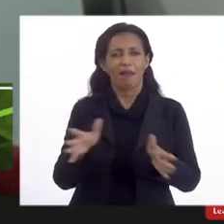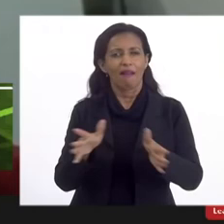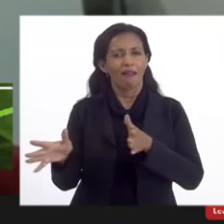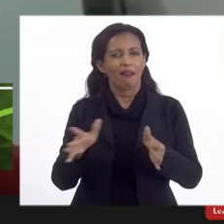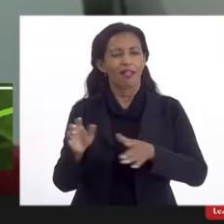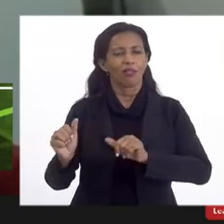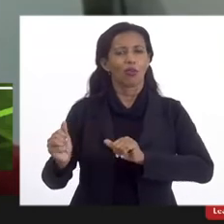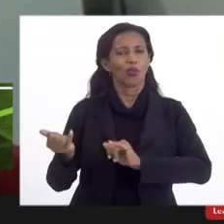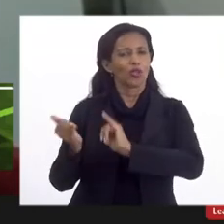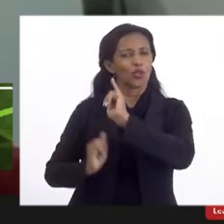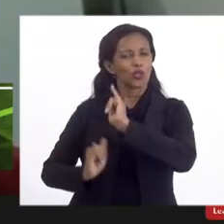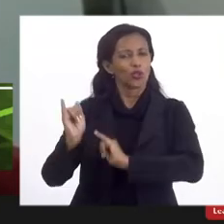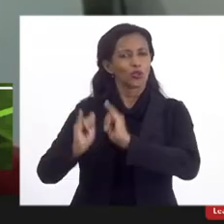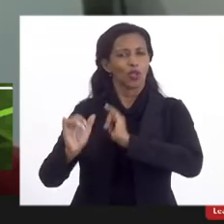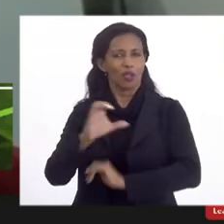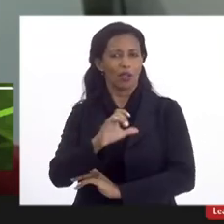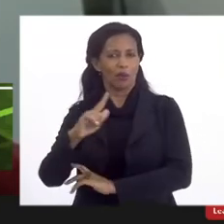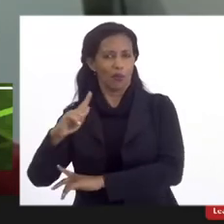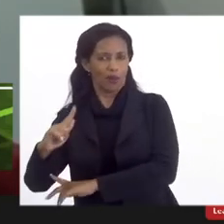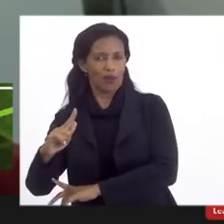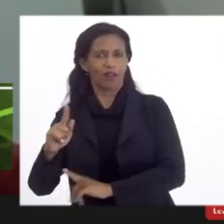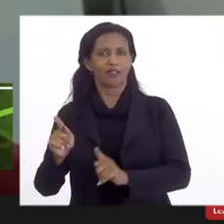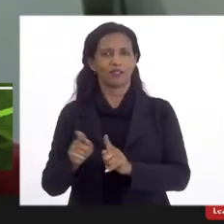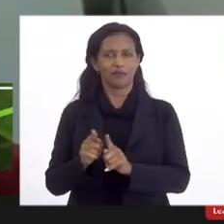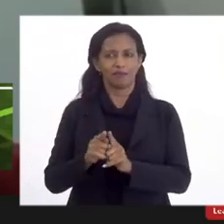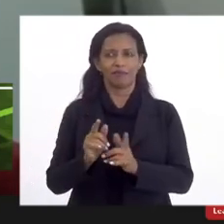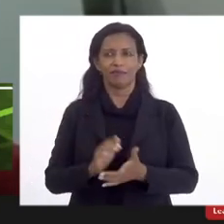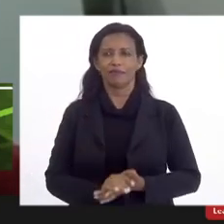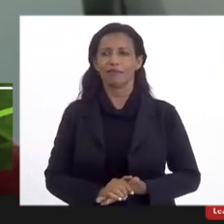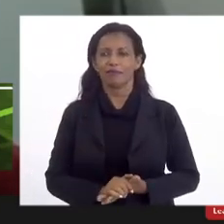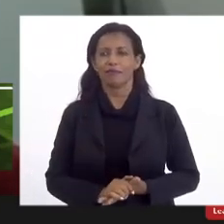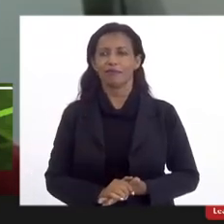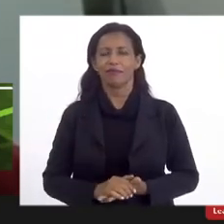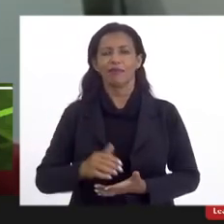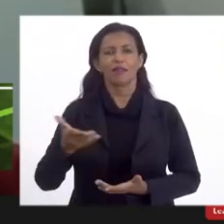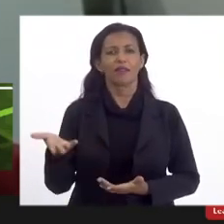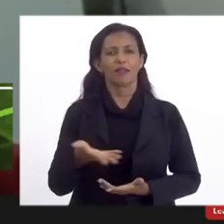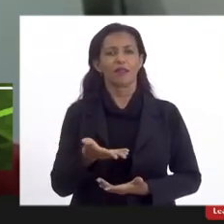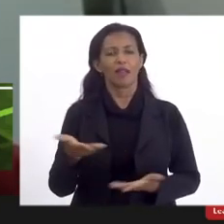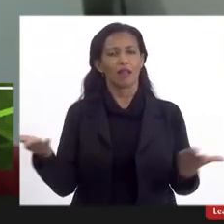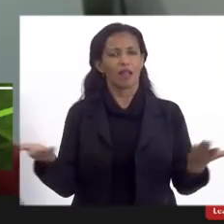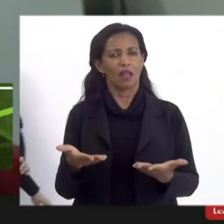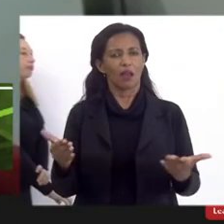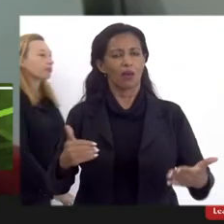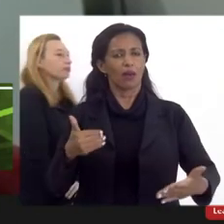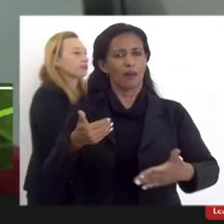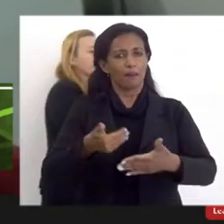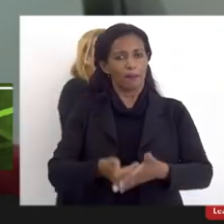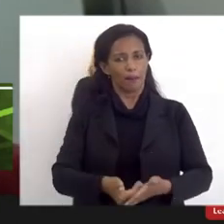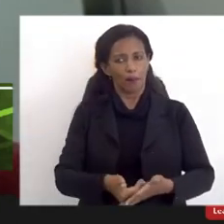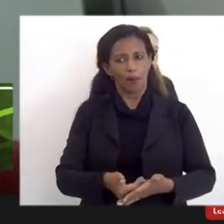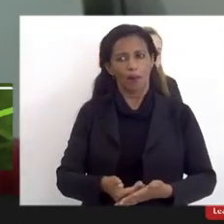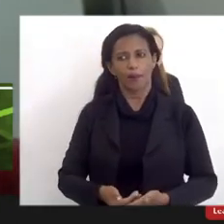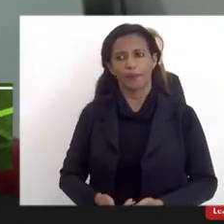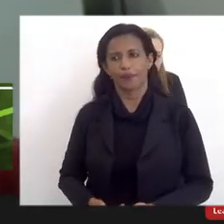Industrial de Campo Grande, da AECG, agora pouco expressado,